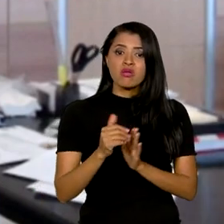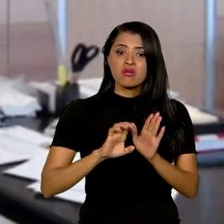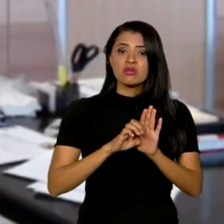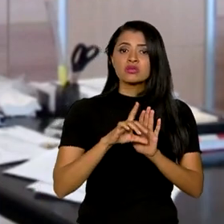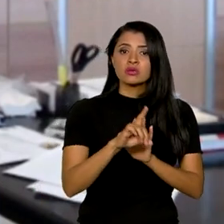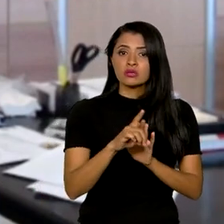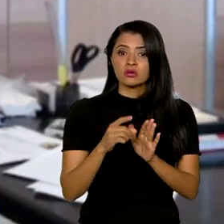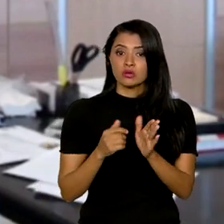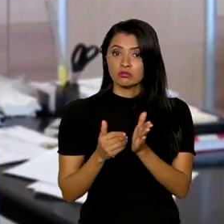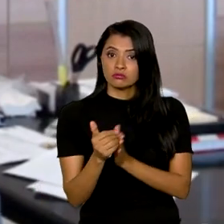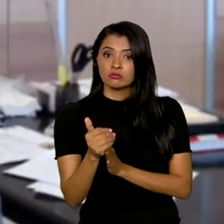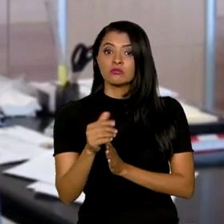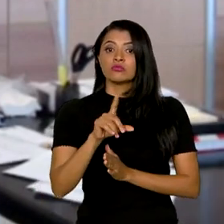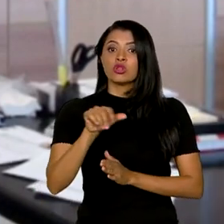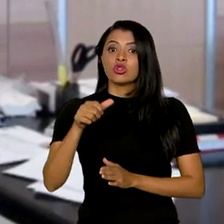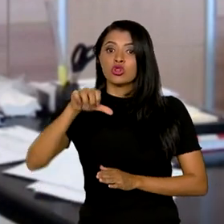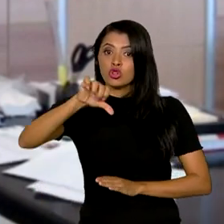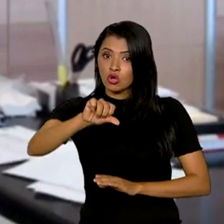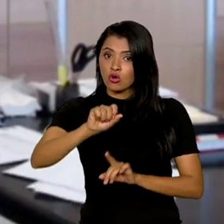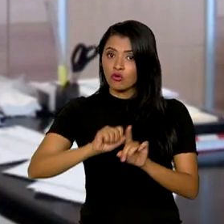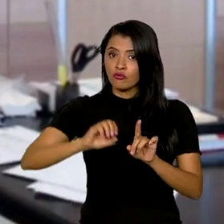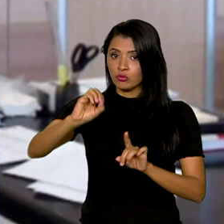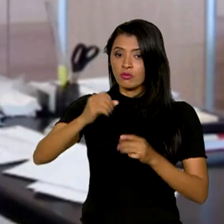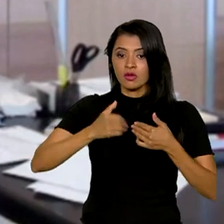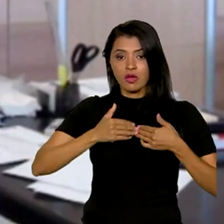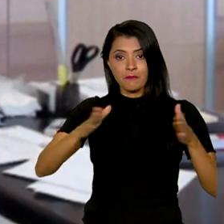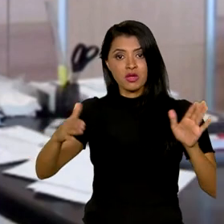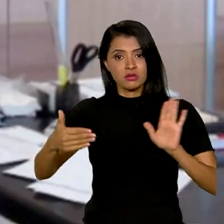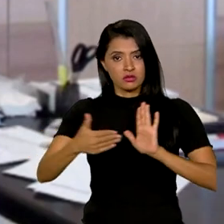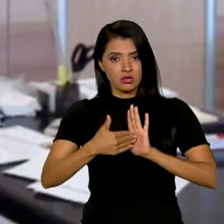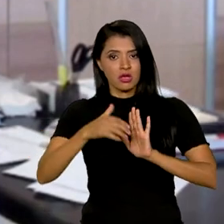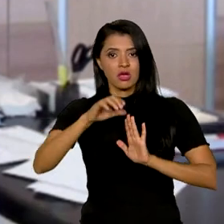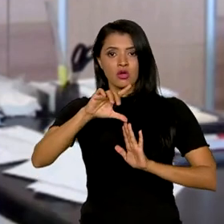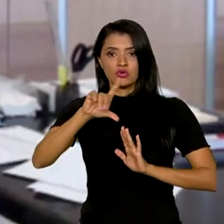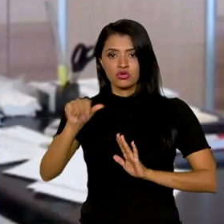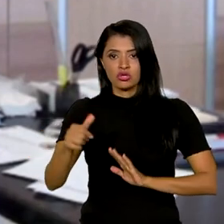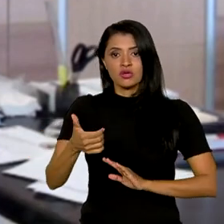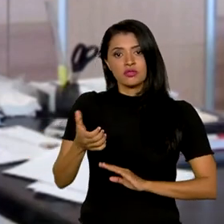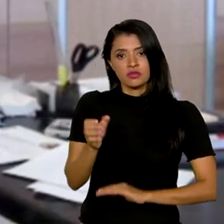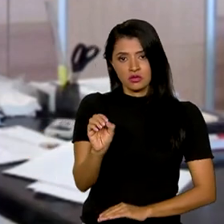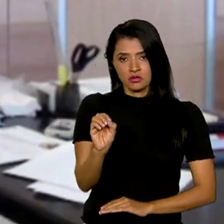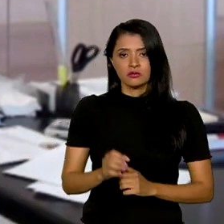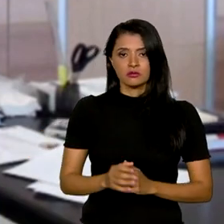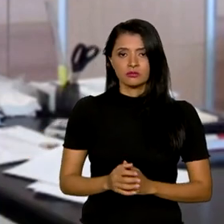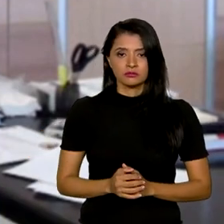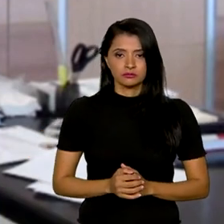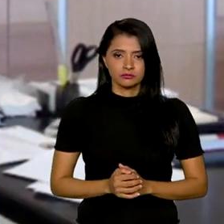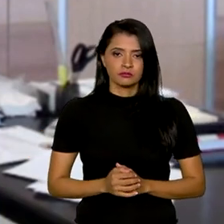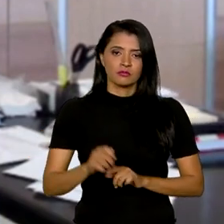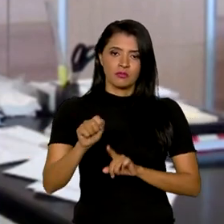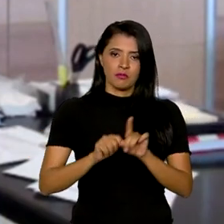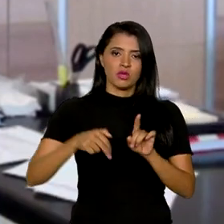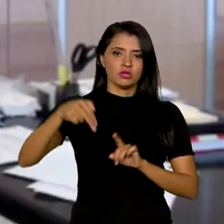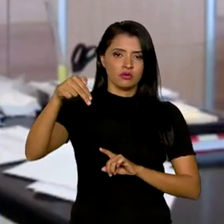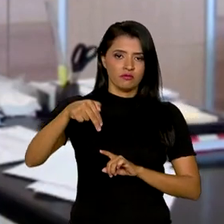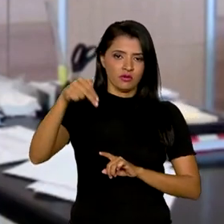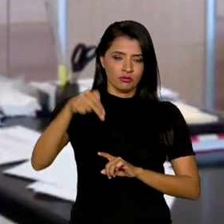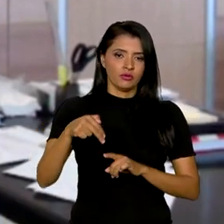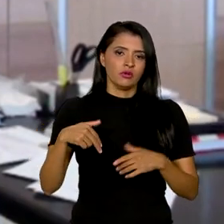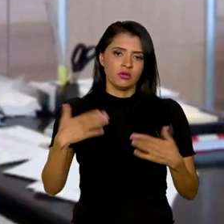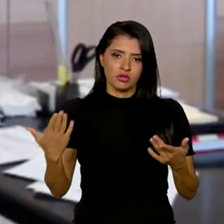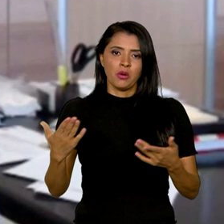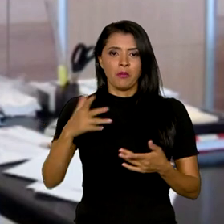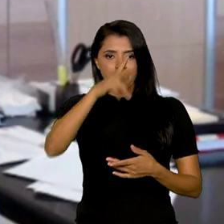9 de outubro e vai ficar aberta até o dia 10 de novembro. Então, aí,